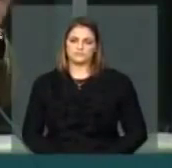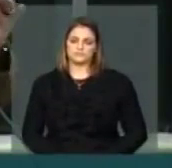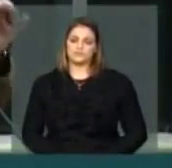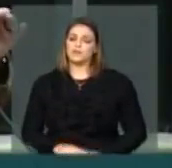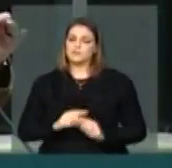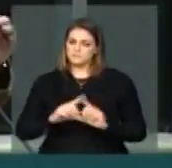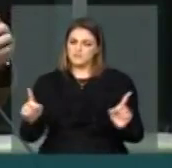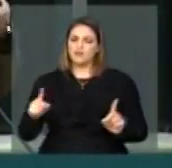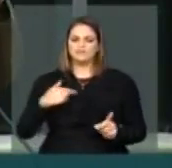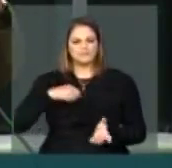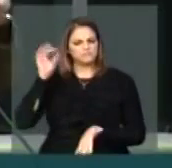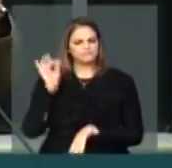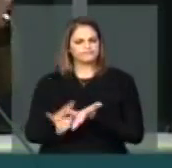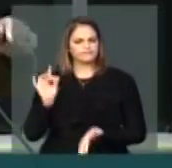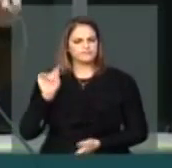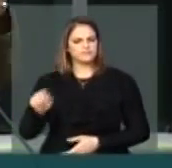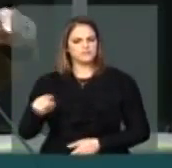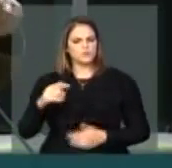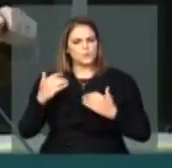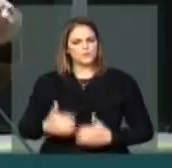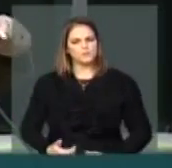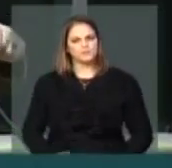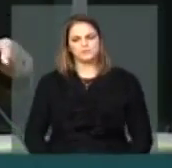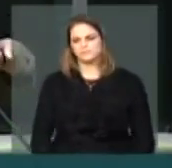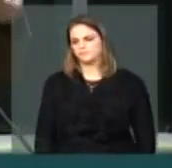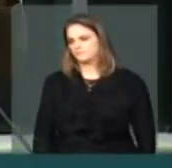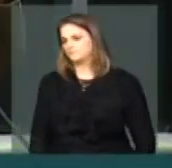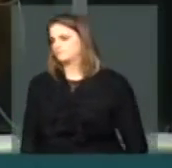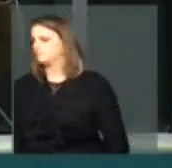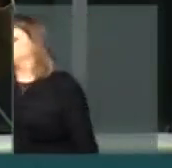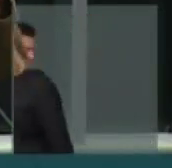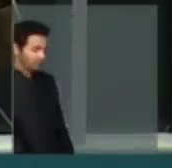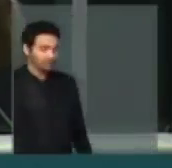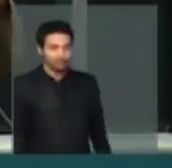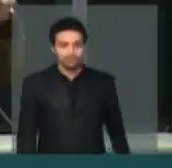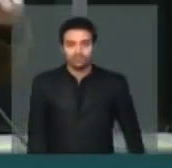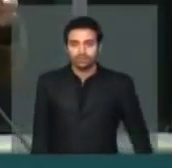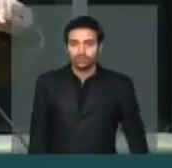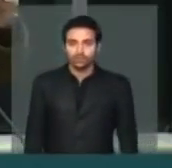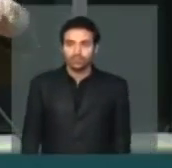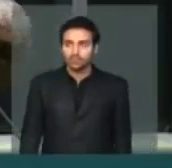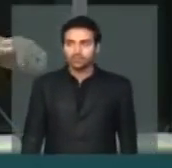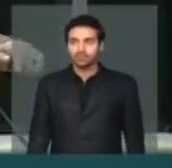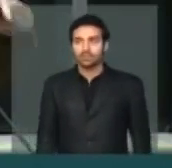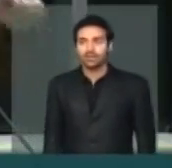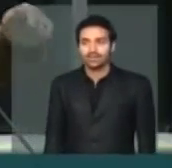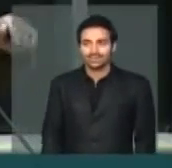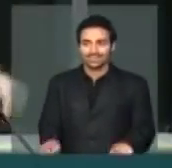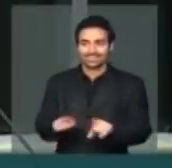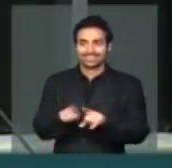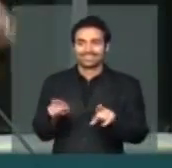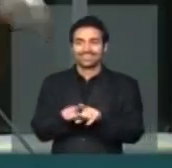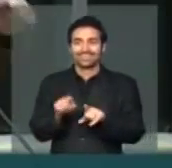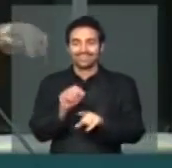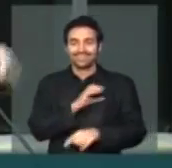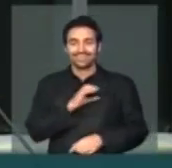denúncia e esse protesto. A comissão especial da reforma política está sendo desrespeitada e